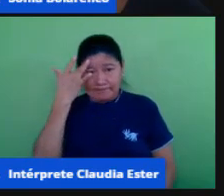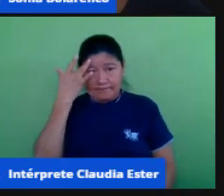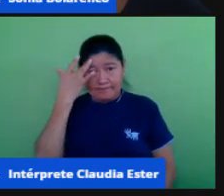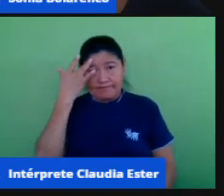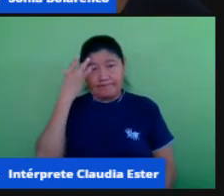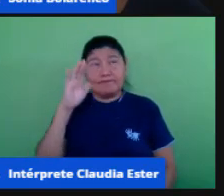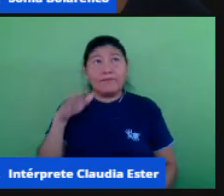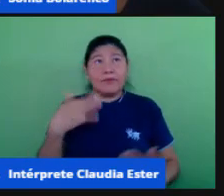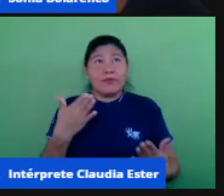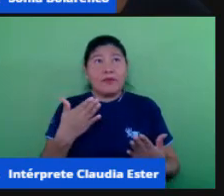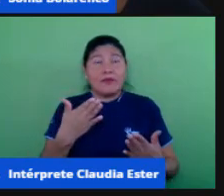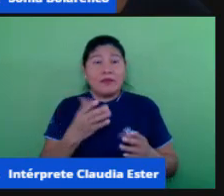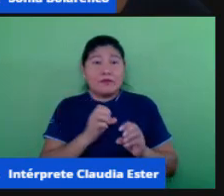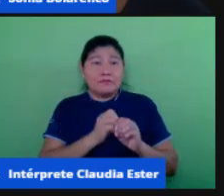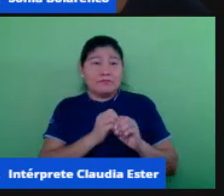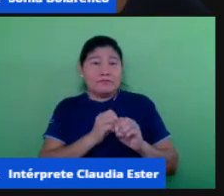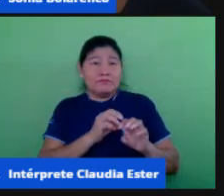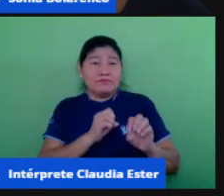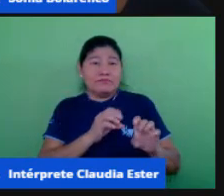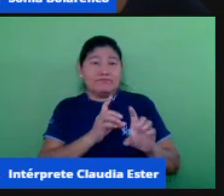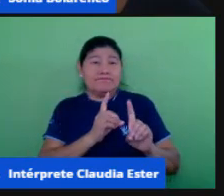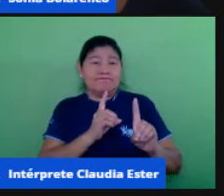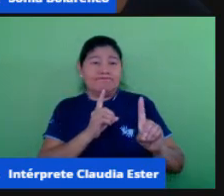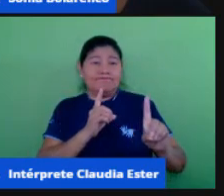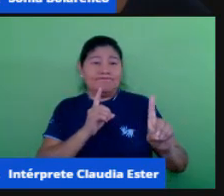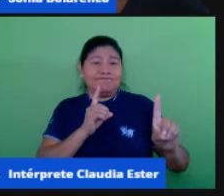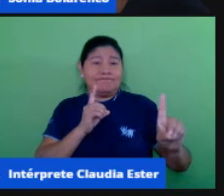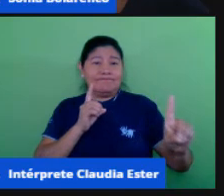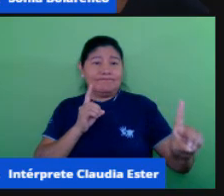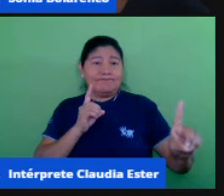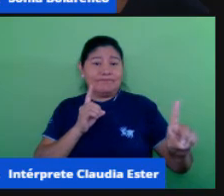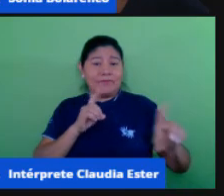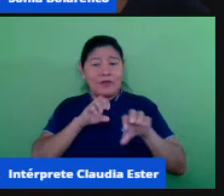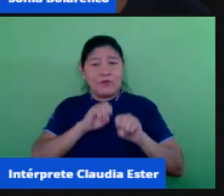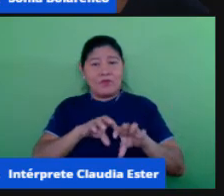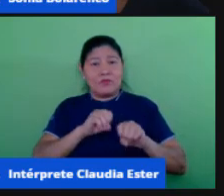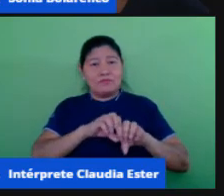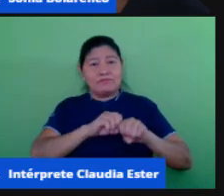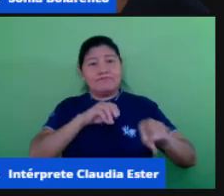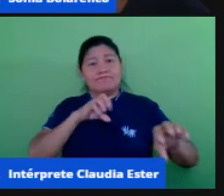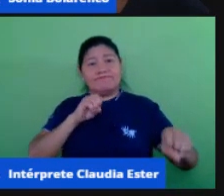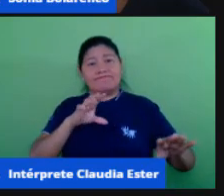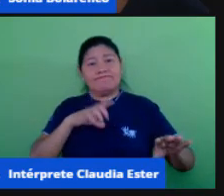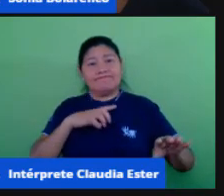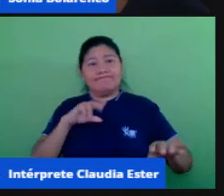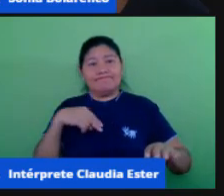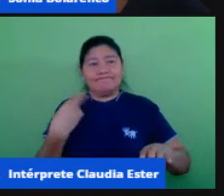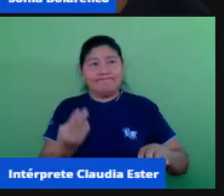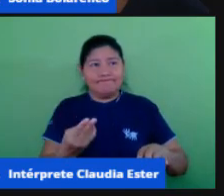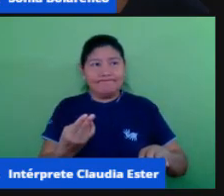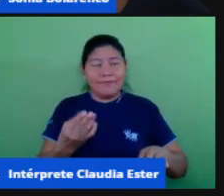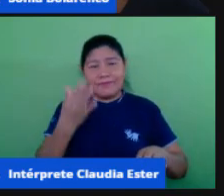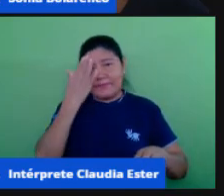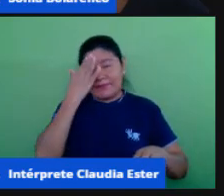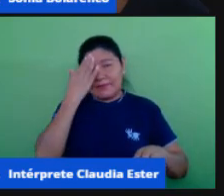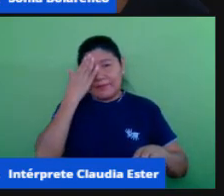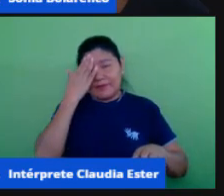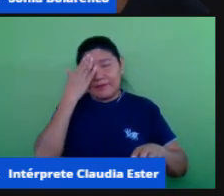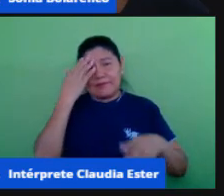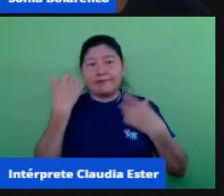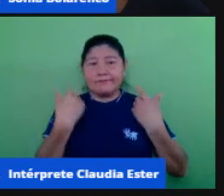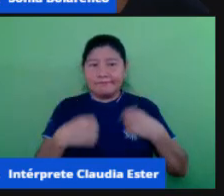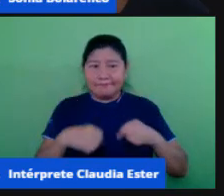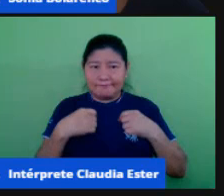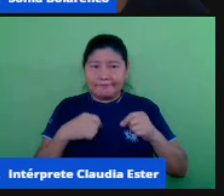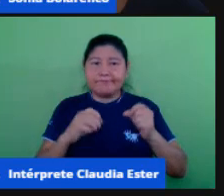esse distanciamento que o ensino remoto nos impõe, mas isso é para a nossa segurança e para